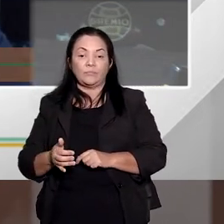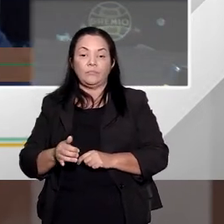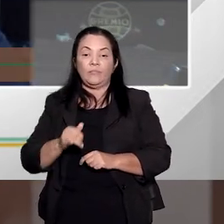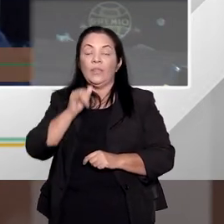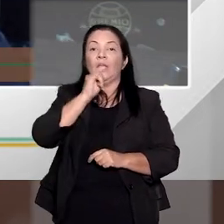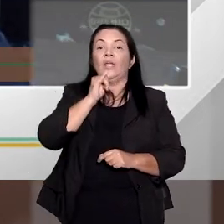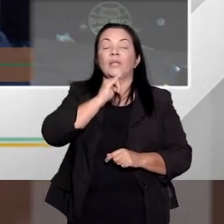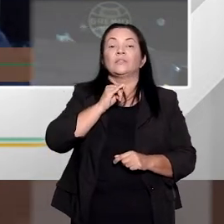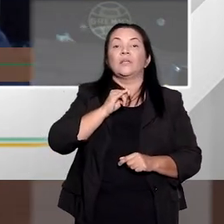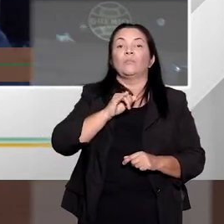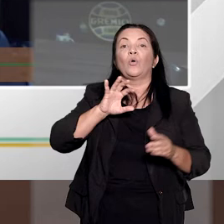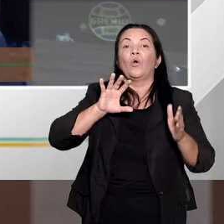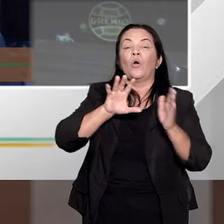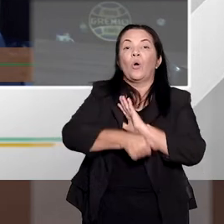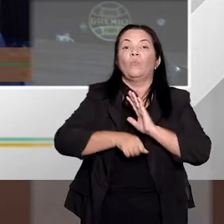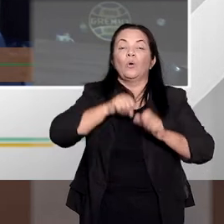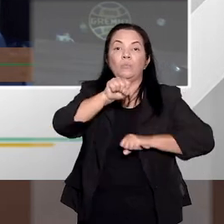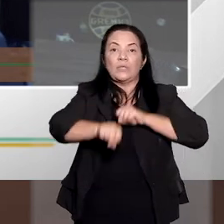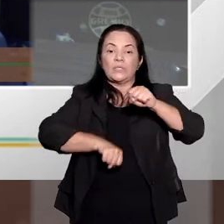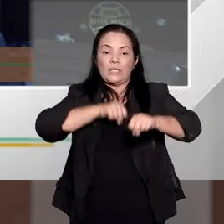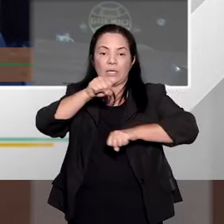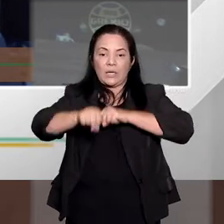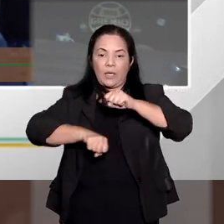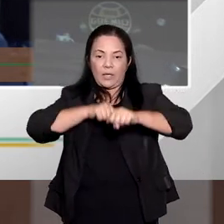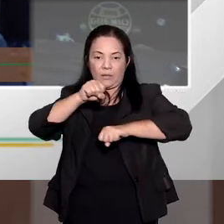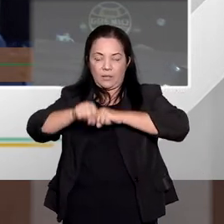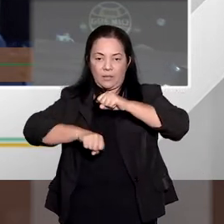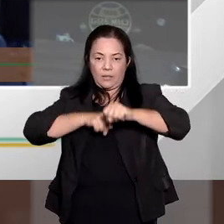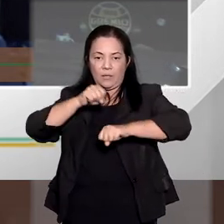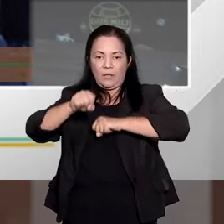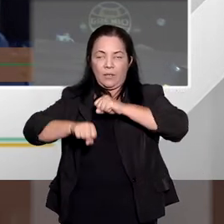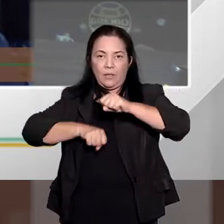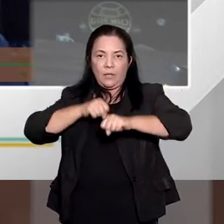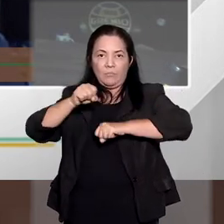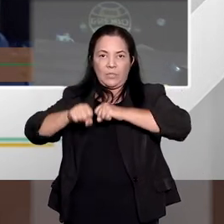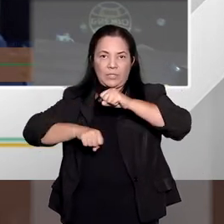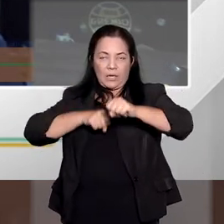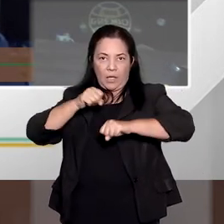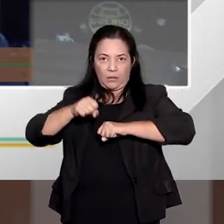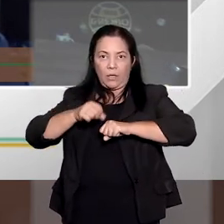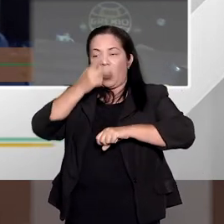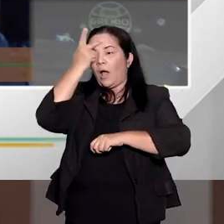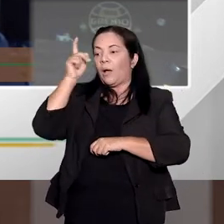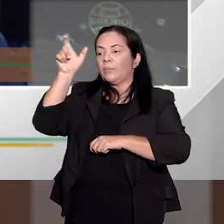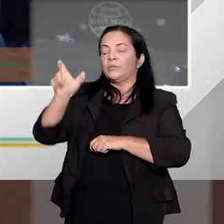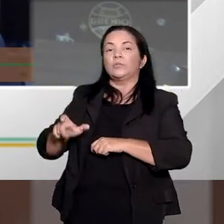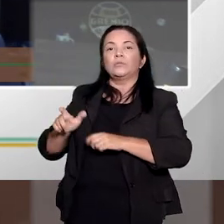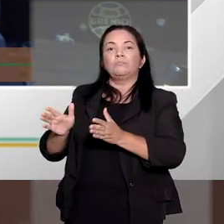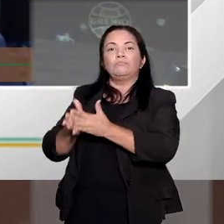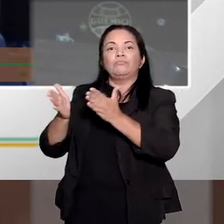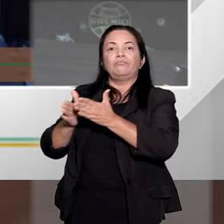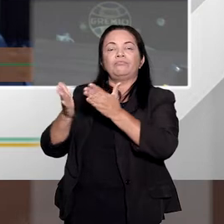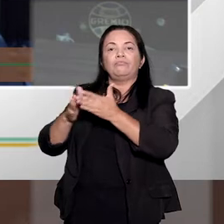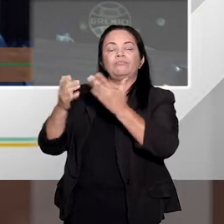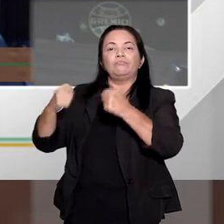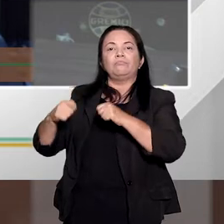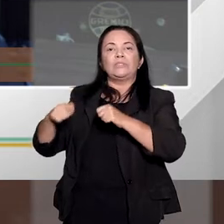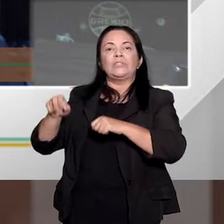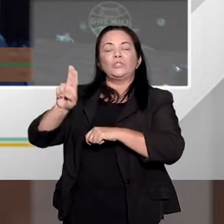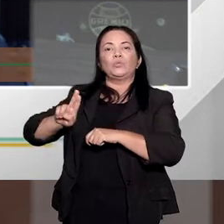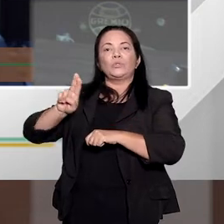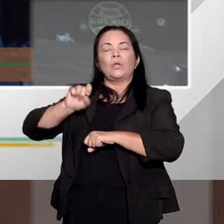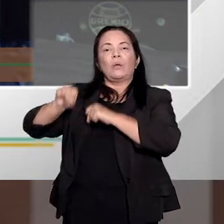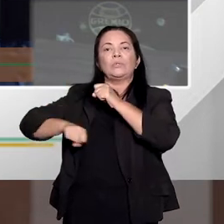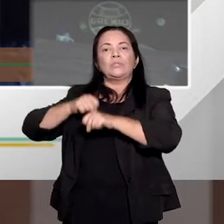subtraída, por exemplo, a bicicleta de uma pessoa de poucos recursos que utiliza essa bicicleta para ser para fim de